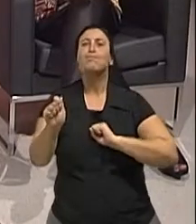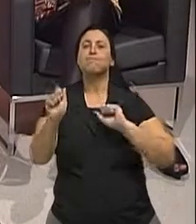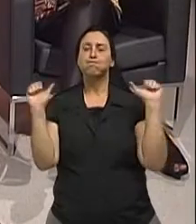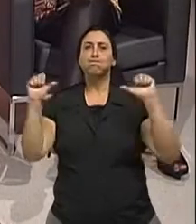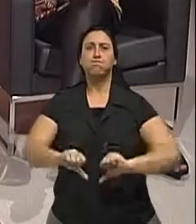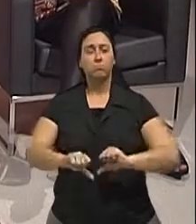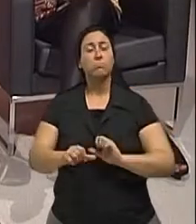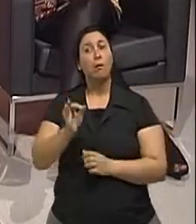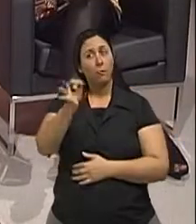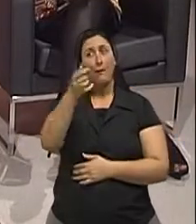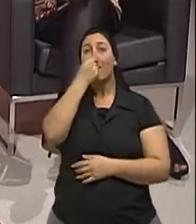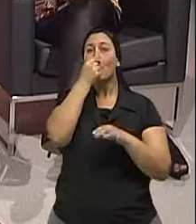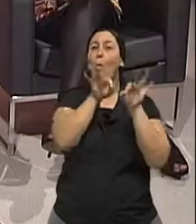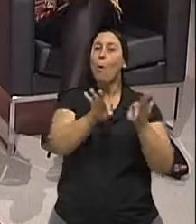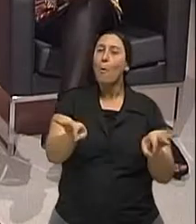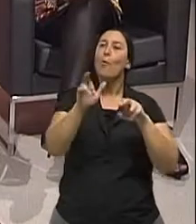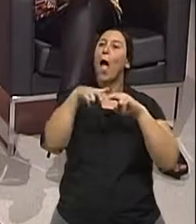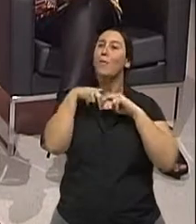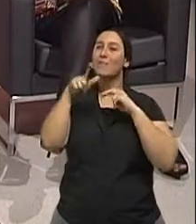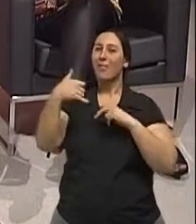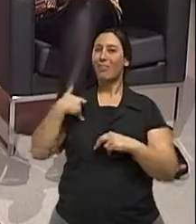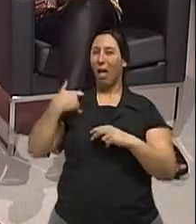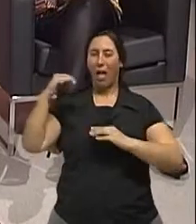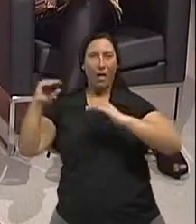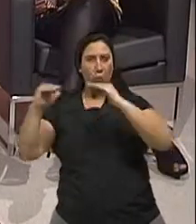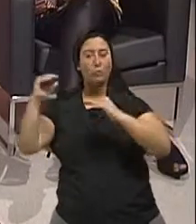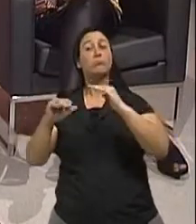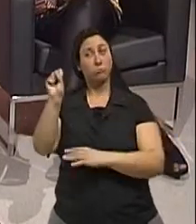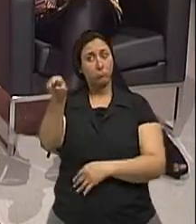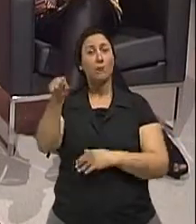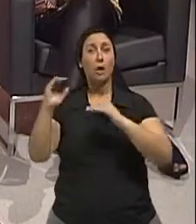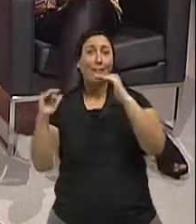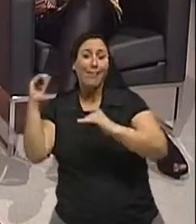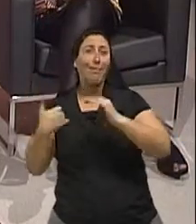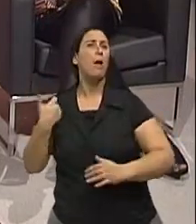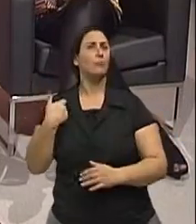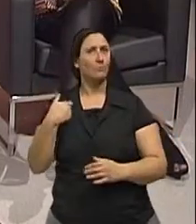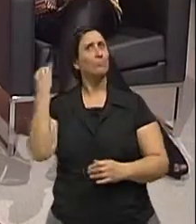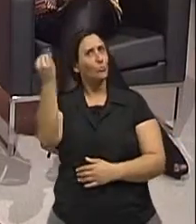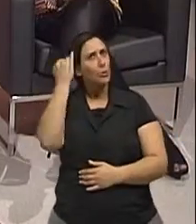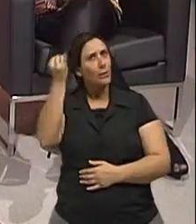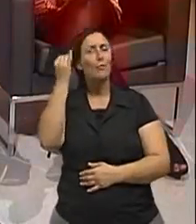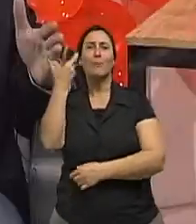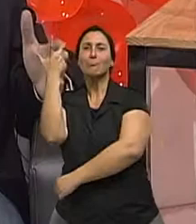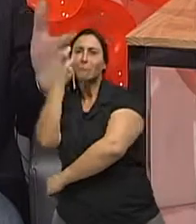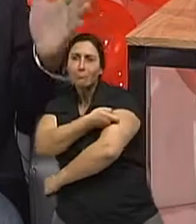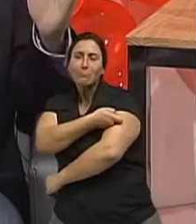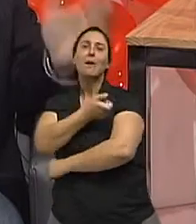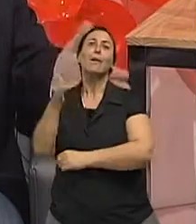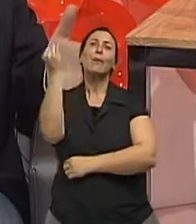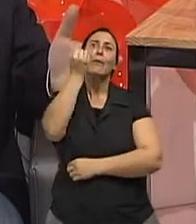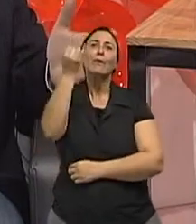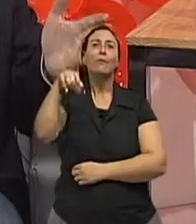complicador muito grande, exatamente, pela faixa etária. Exatamente, podendo ter complicações importantes, por isso a importância da vacina, porque